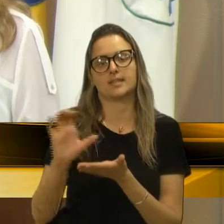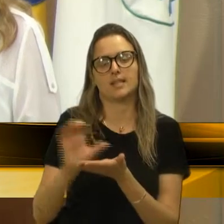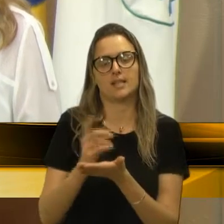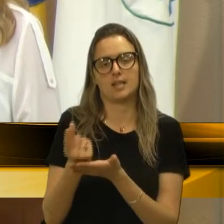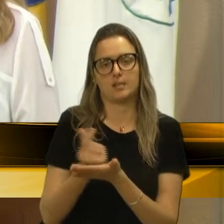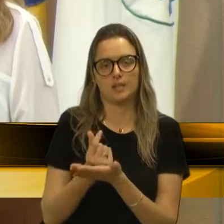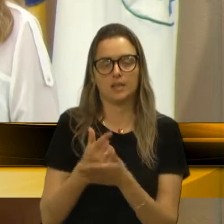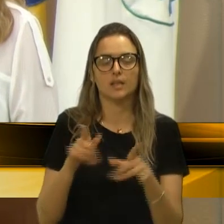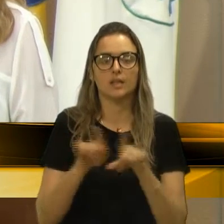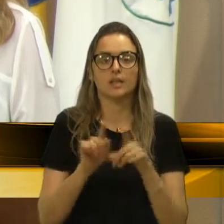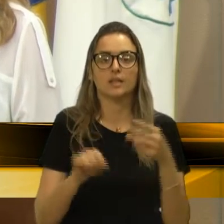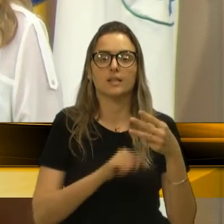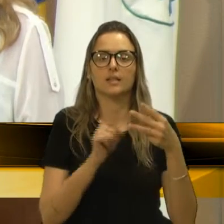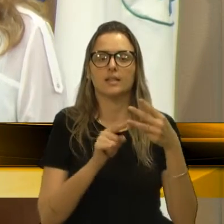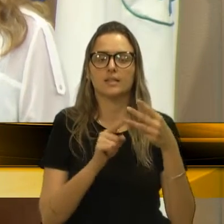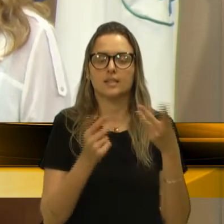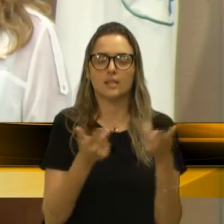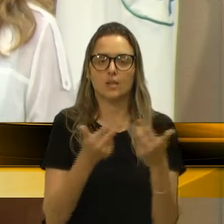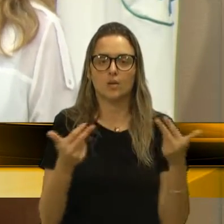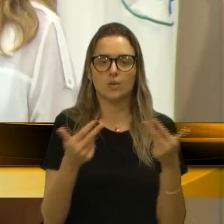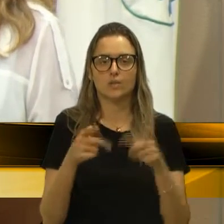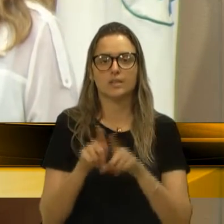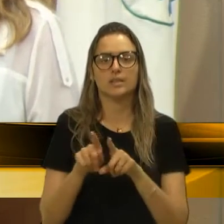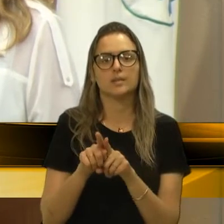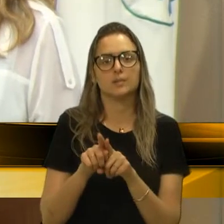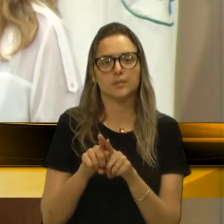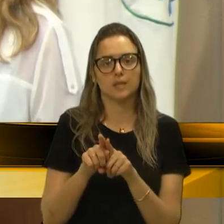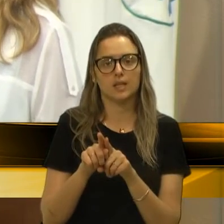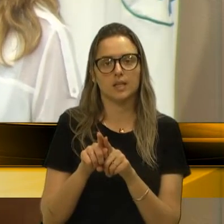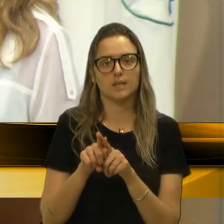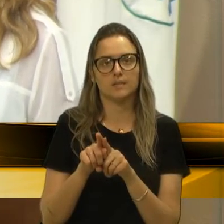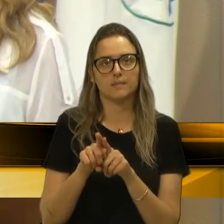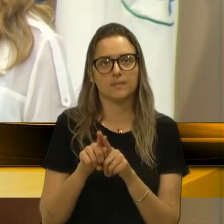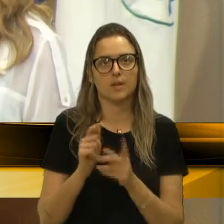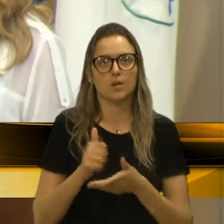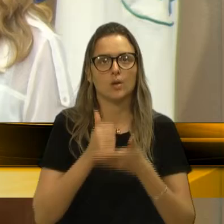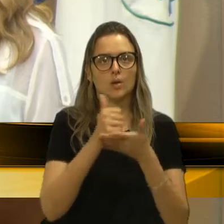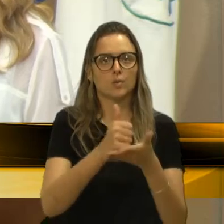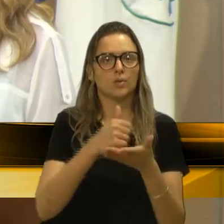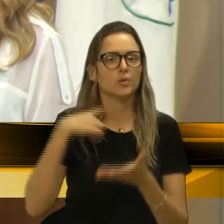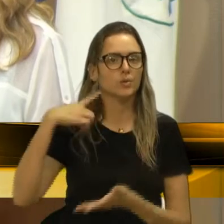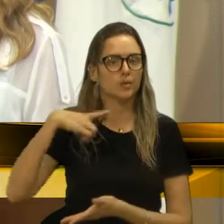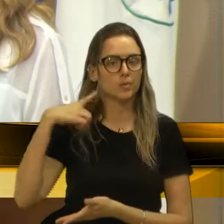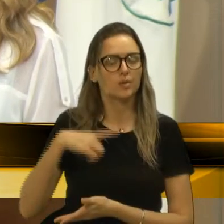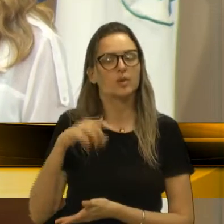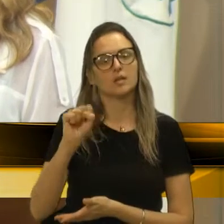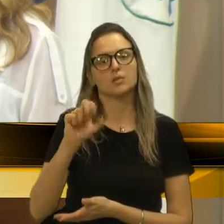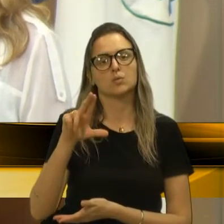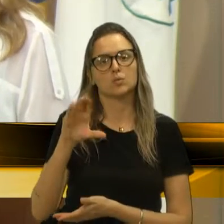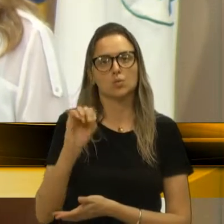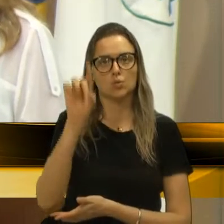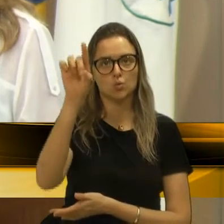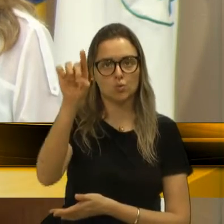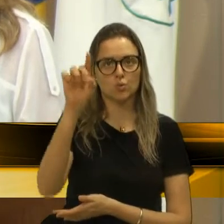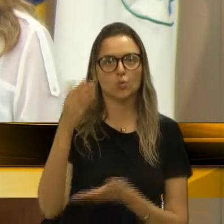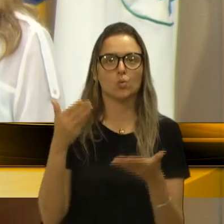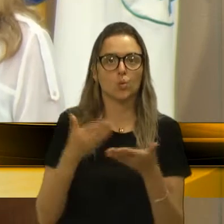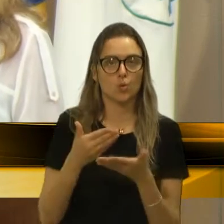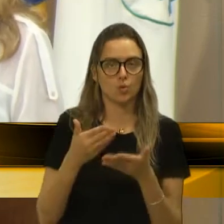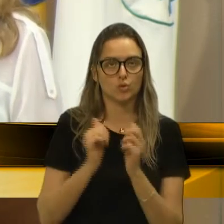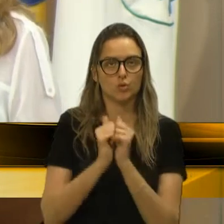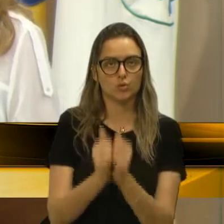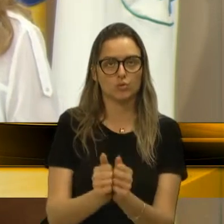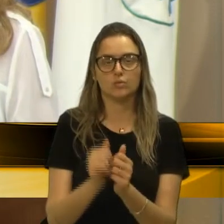terceiro aspecto, então, foi, inclusive, a assessora do deputado Zucco, está aqui hoje. Nós